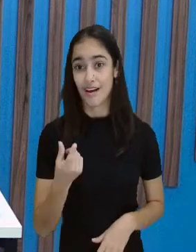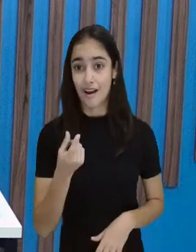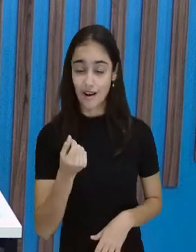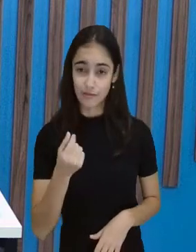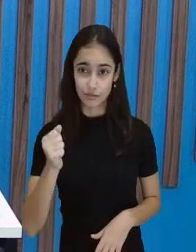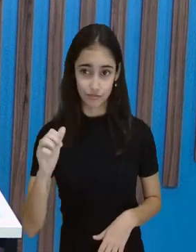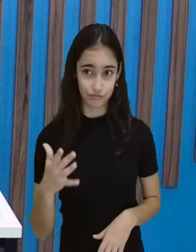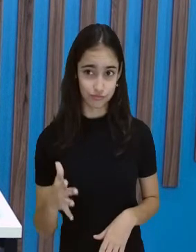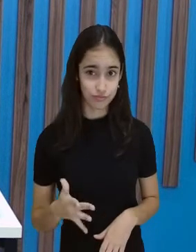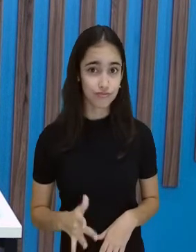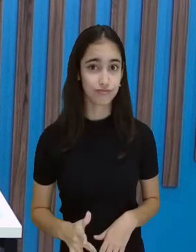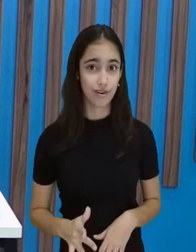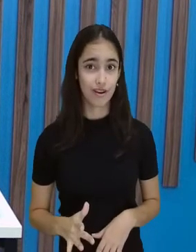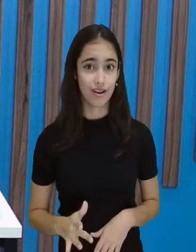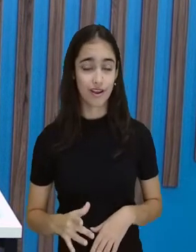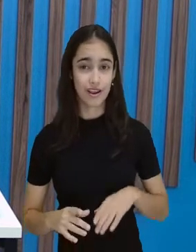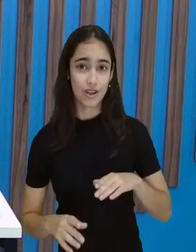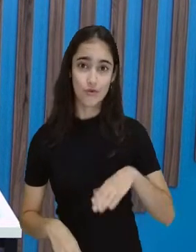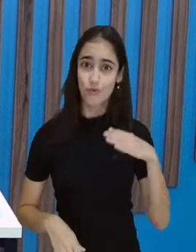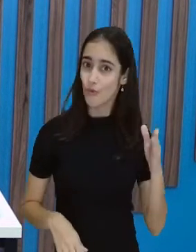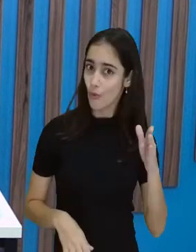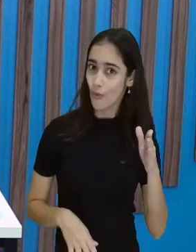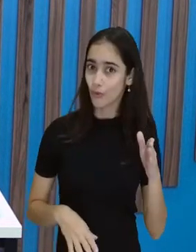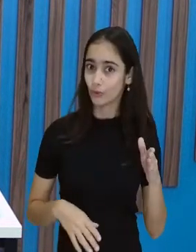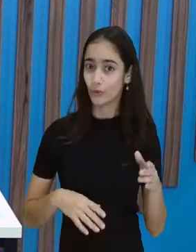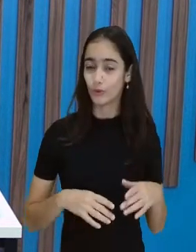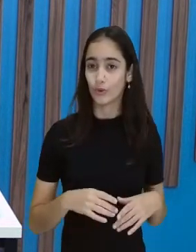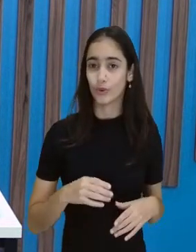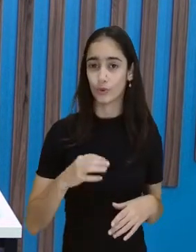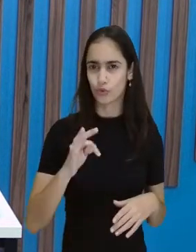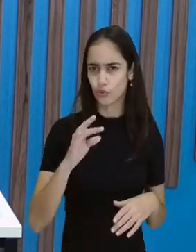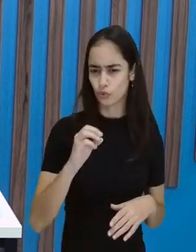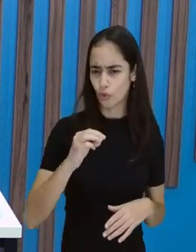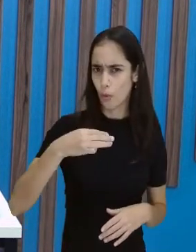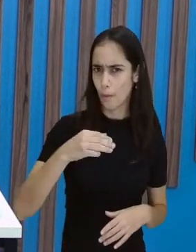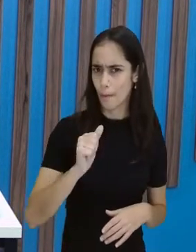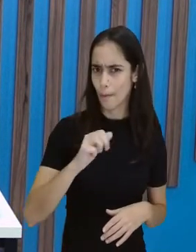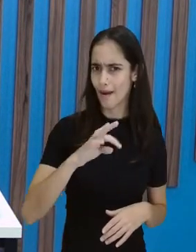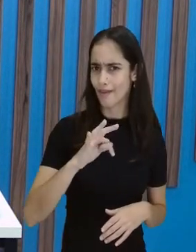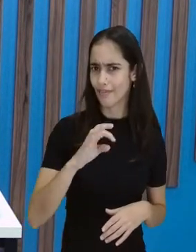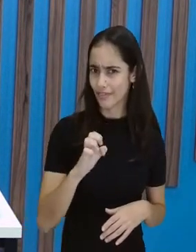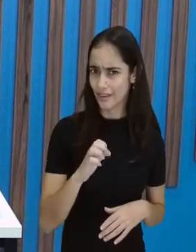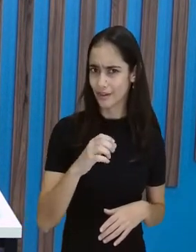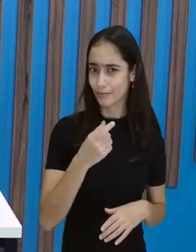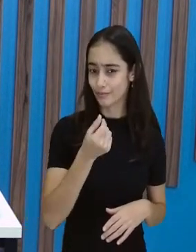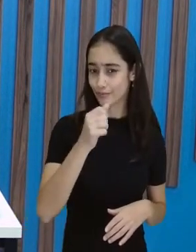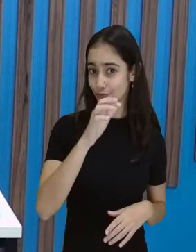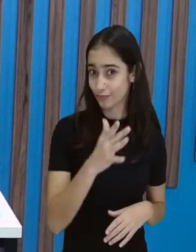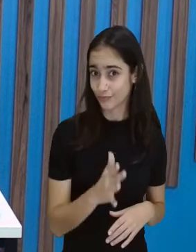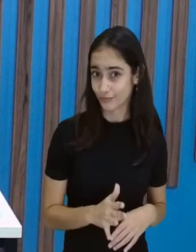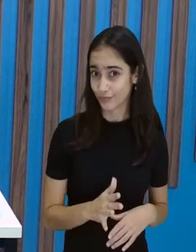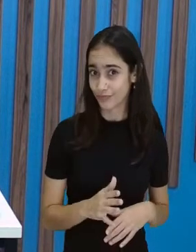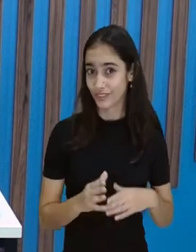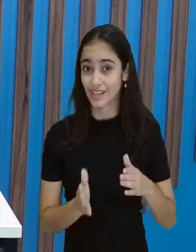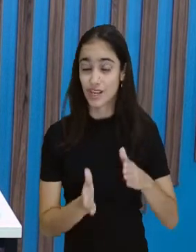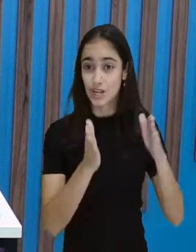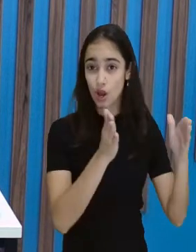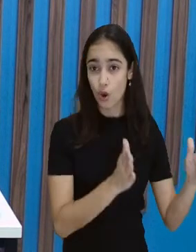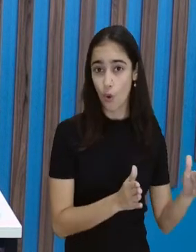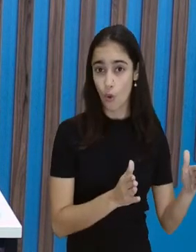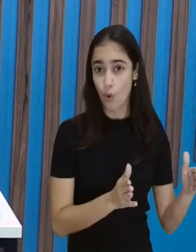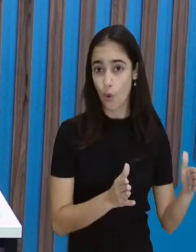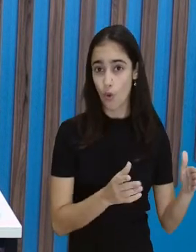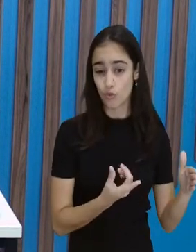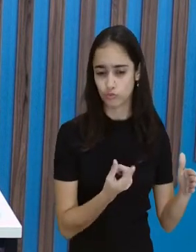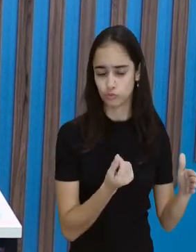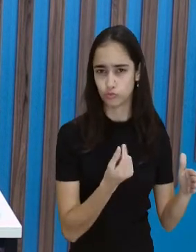barata. E aqui o tomate está mais barato. Mas se você juntar os valores, aqui eu vou gastar 15 reais. 15 reais. E aqui eu vou